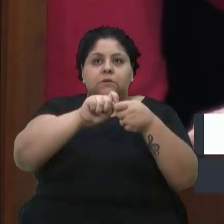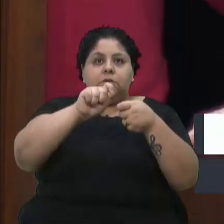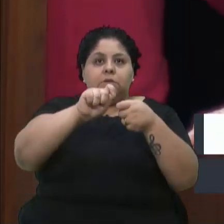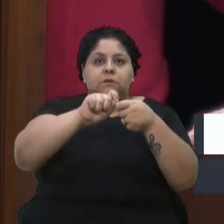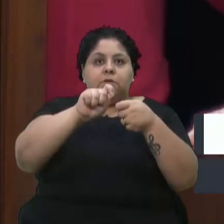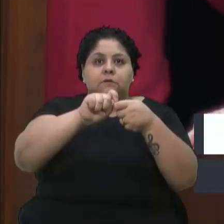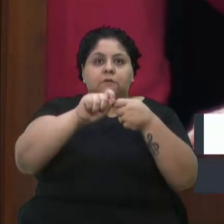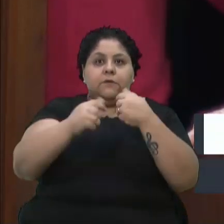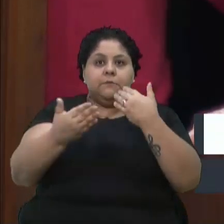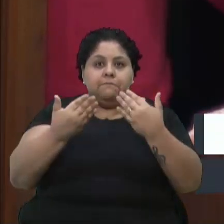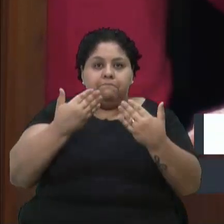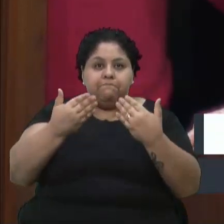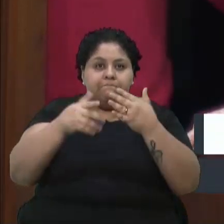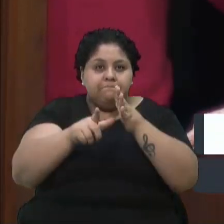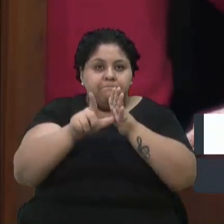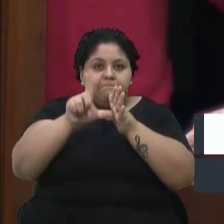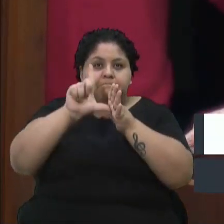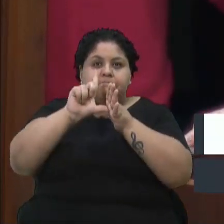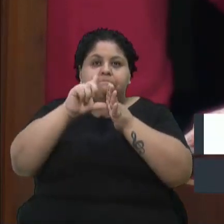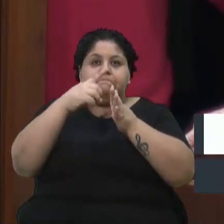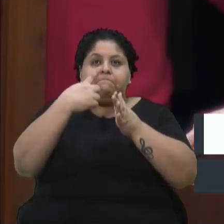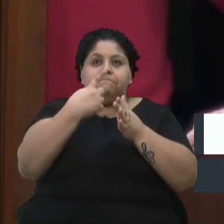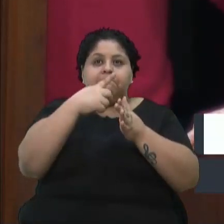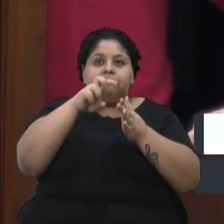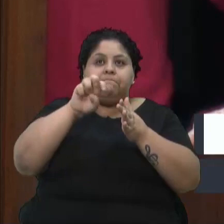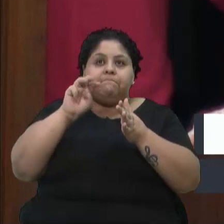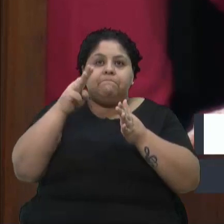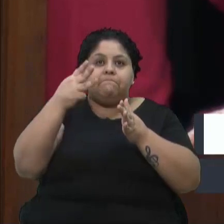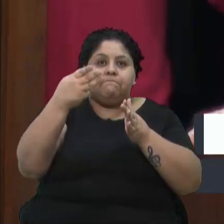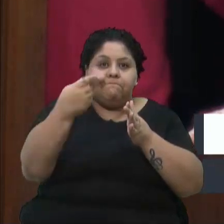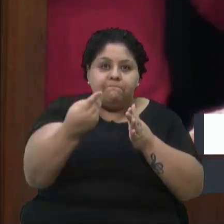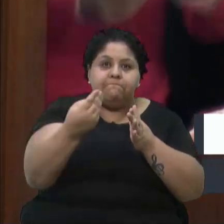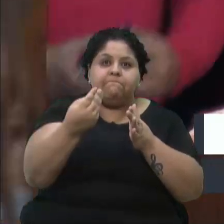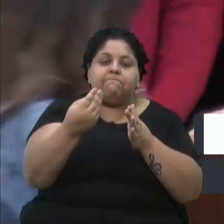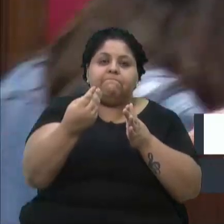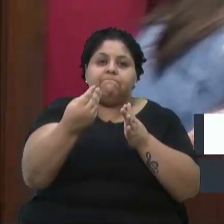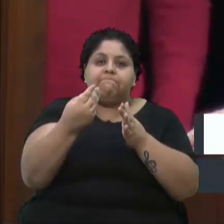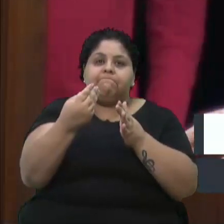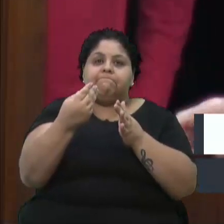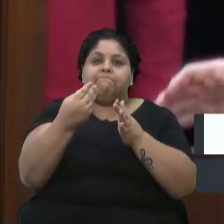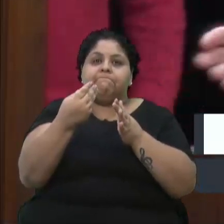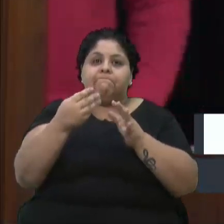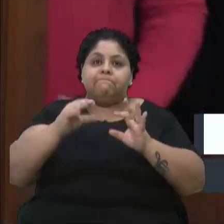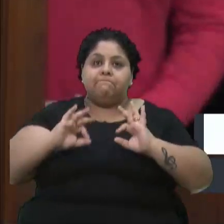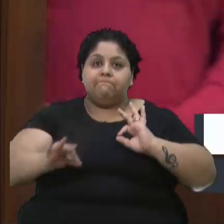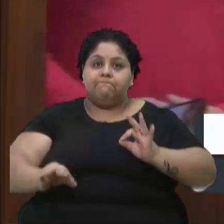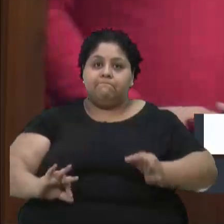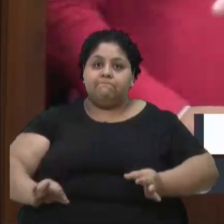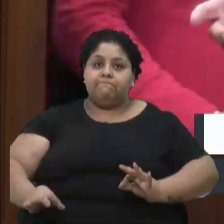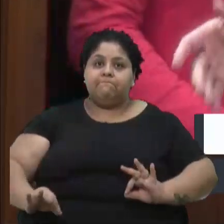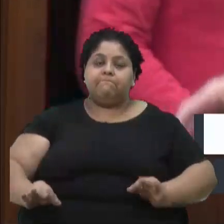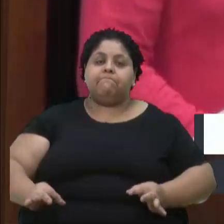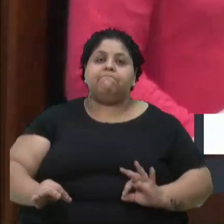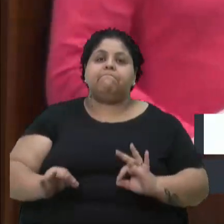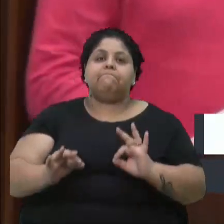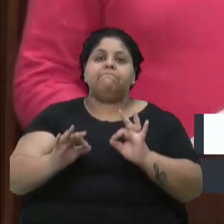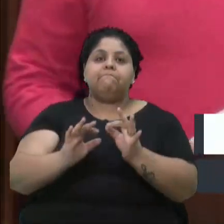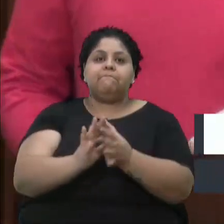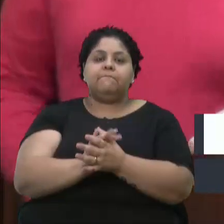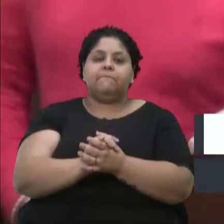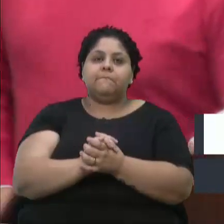câncer por ano no Brasil. Uma parte, vereador. Ele é um câncer que, quando normalmente